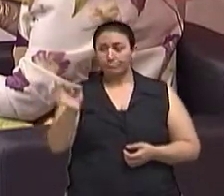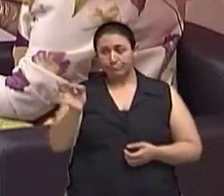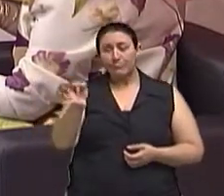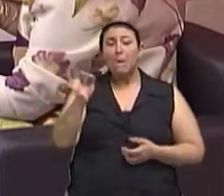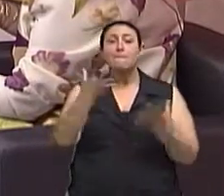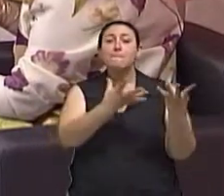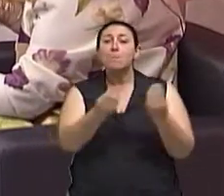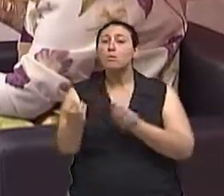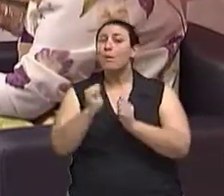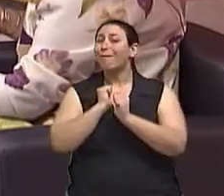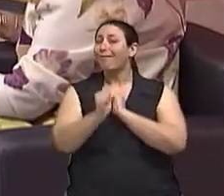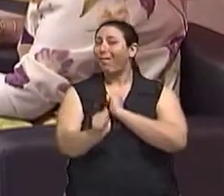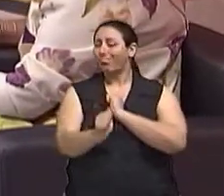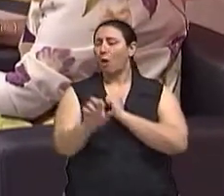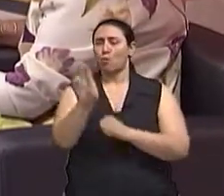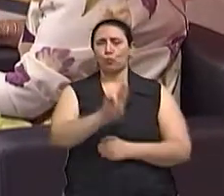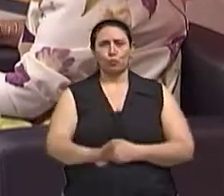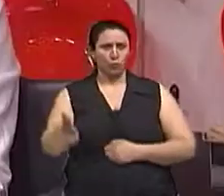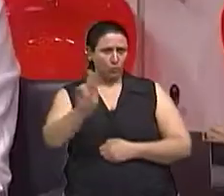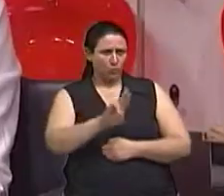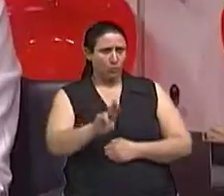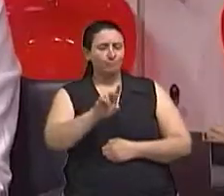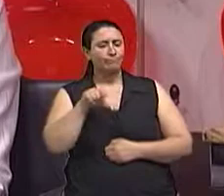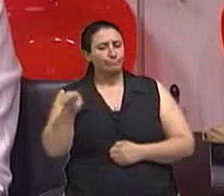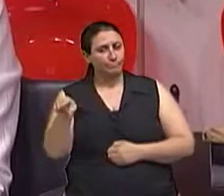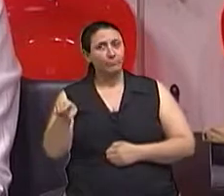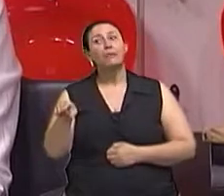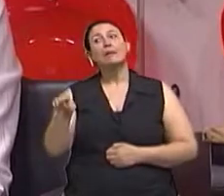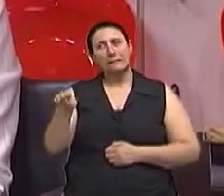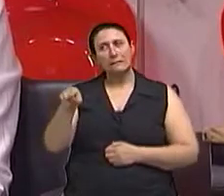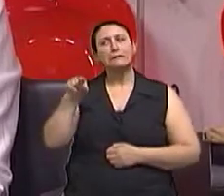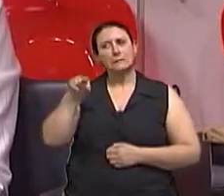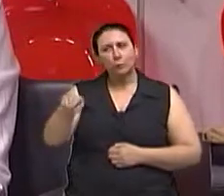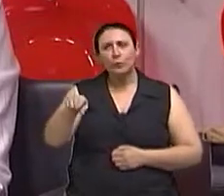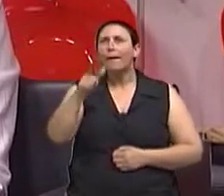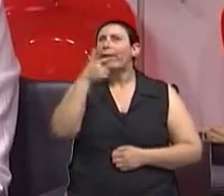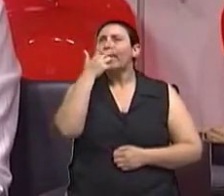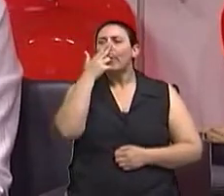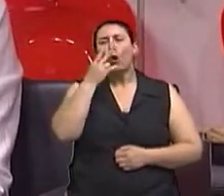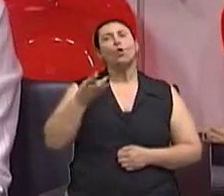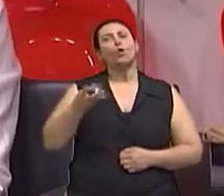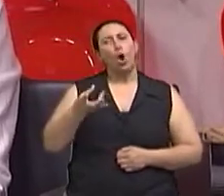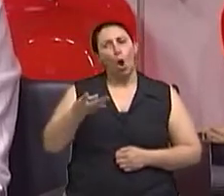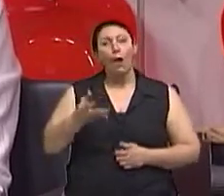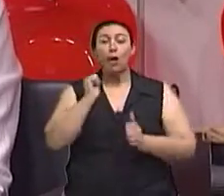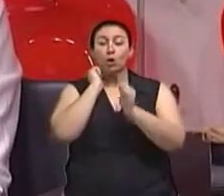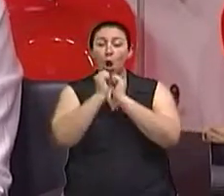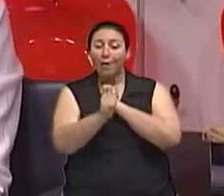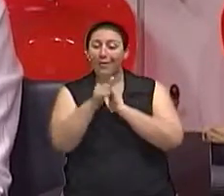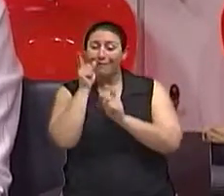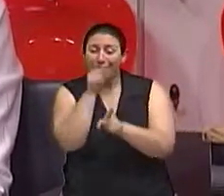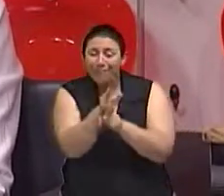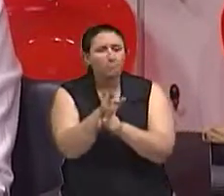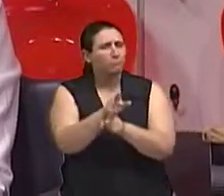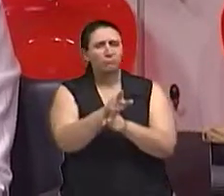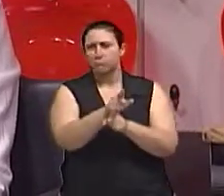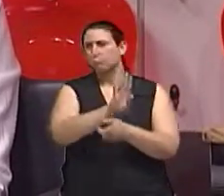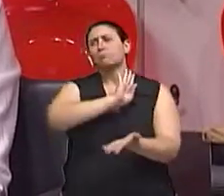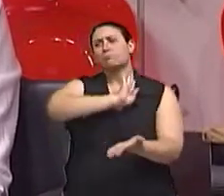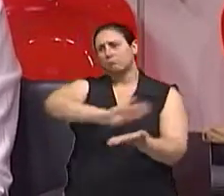anabolizantes, né? Sim. E a gente sabe que é considerado um doping e que eles foram excluídos do esporte devido a isso.